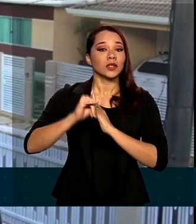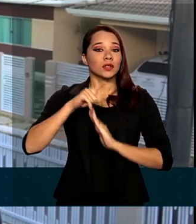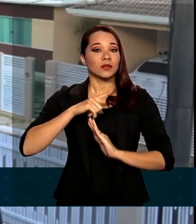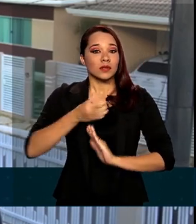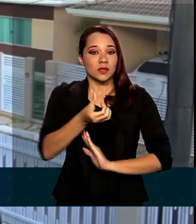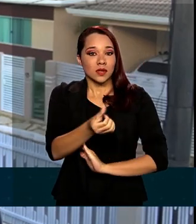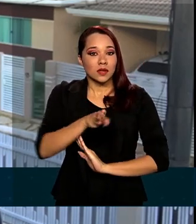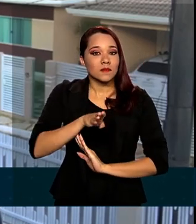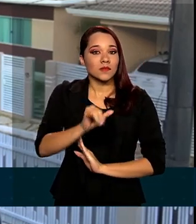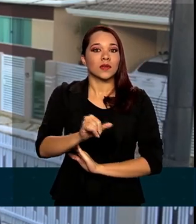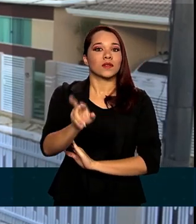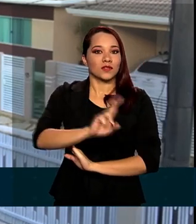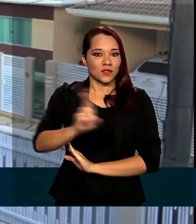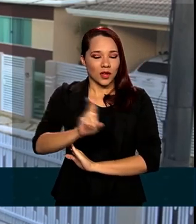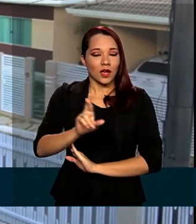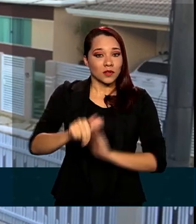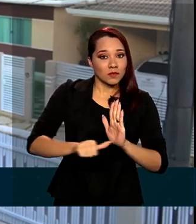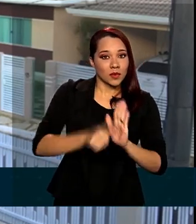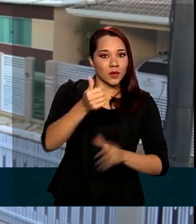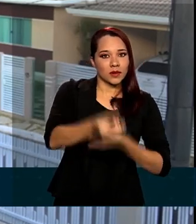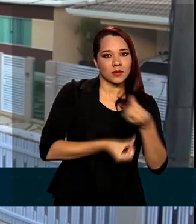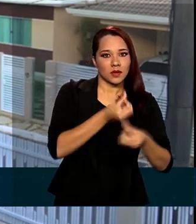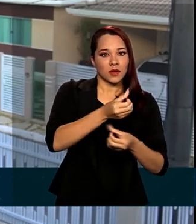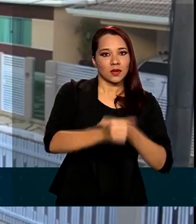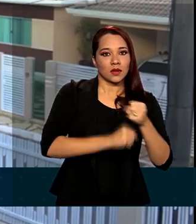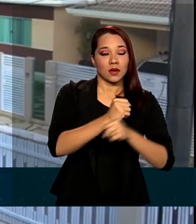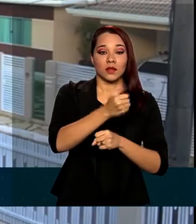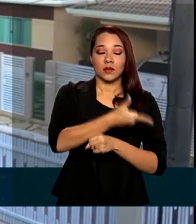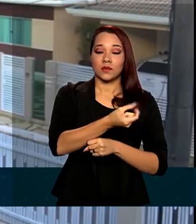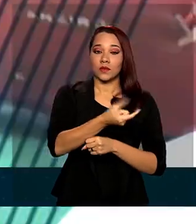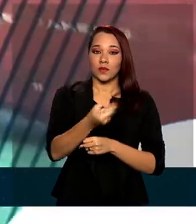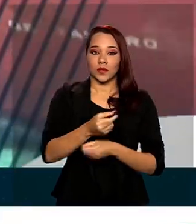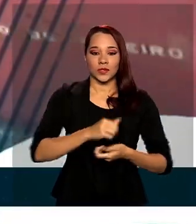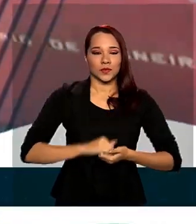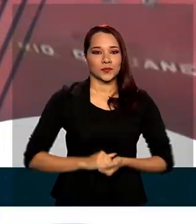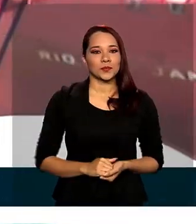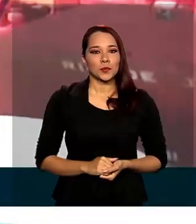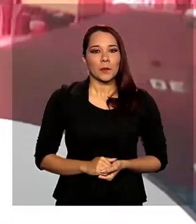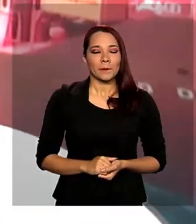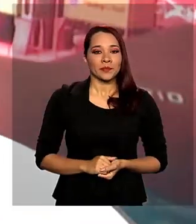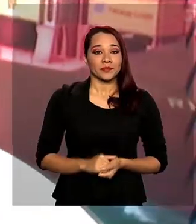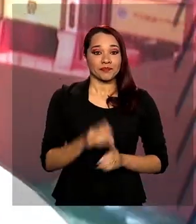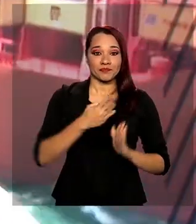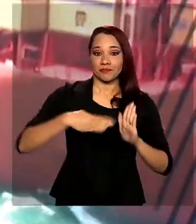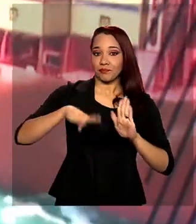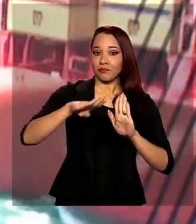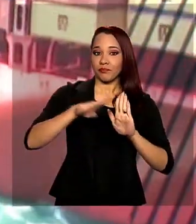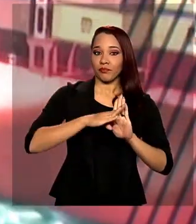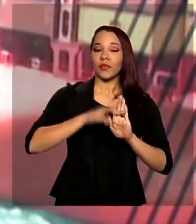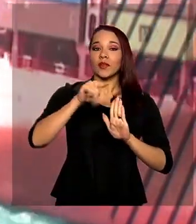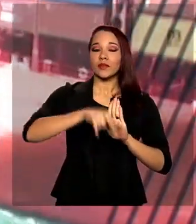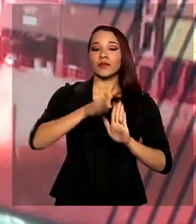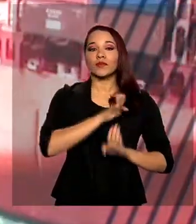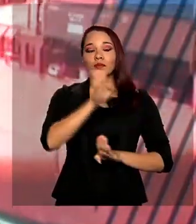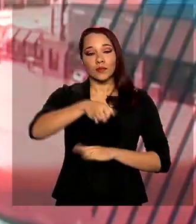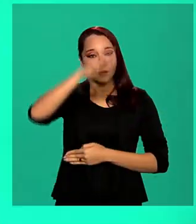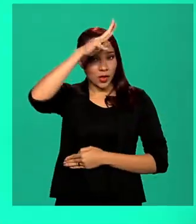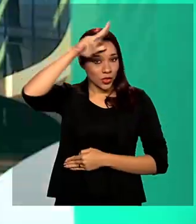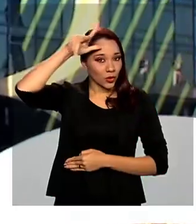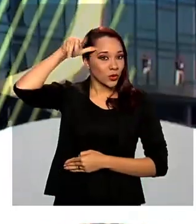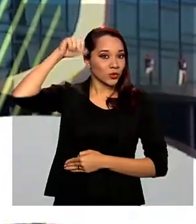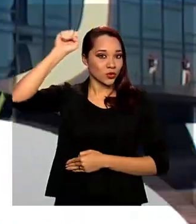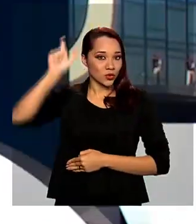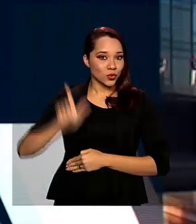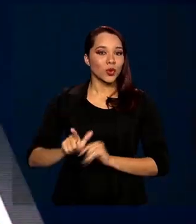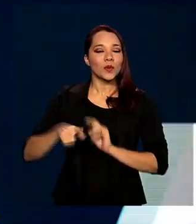6 bilhões de reais só no primeiro semestre de 2020. As Forças Armadas estão em Mato Grosso do Sul para